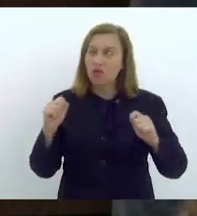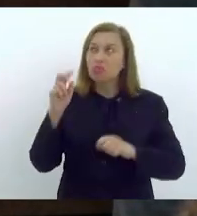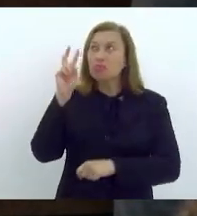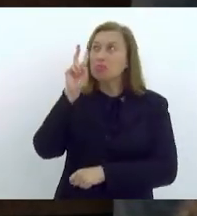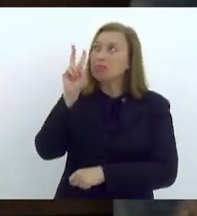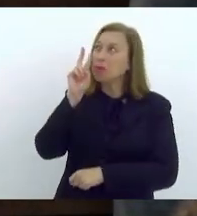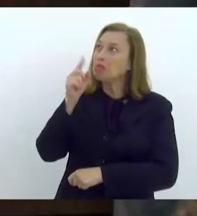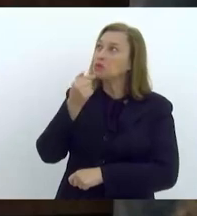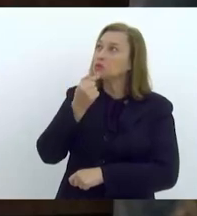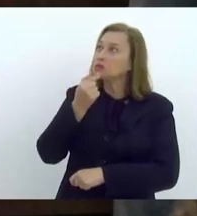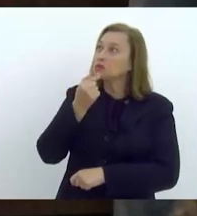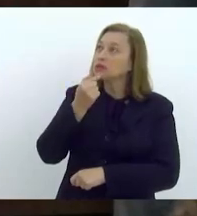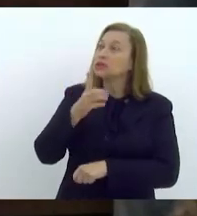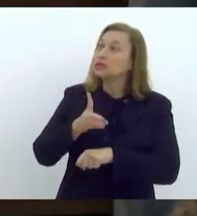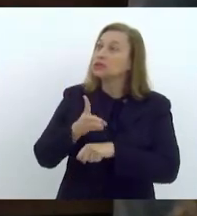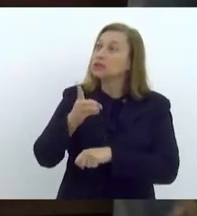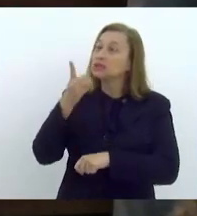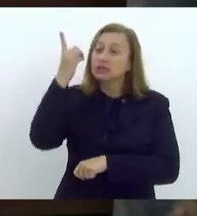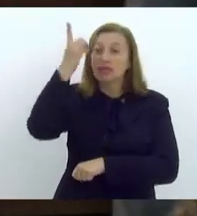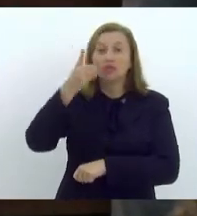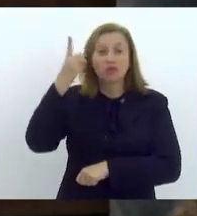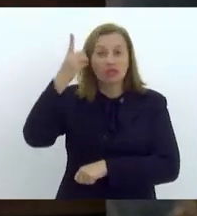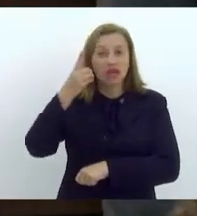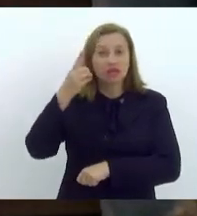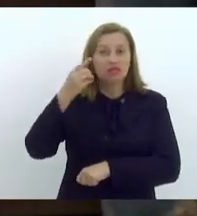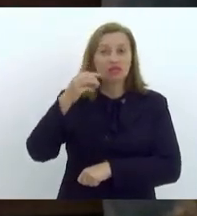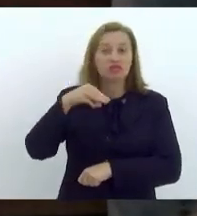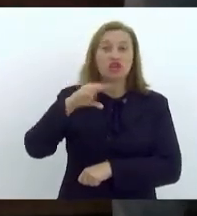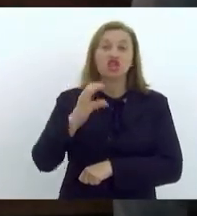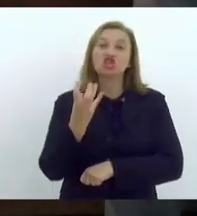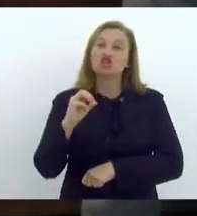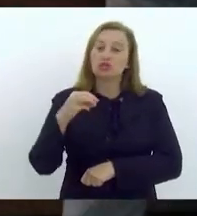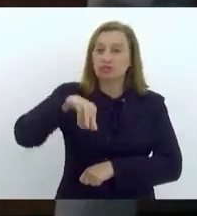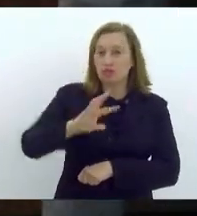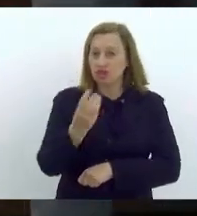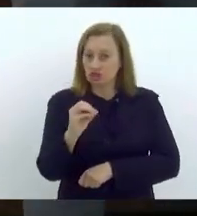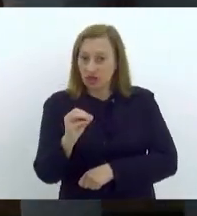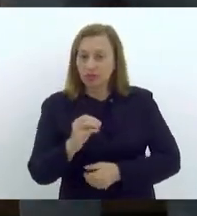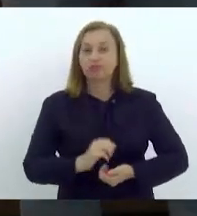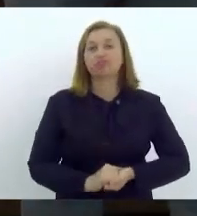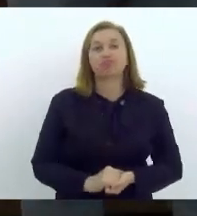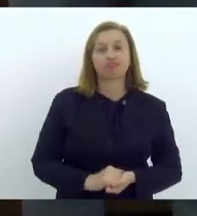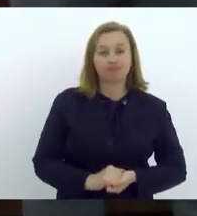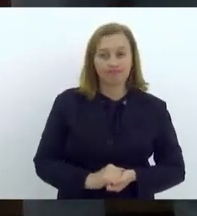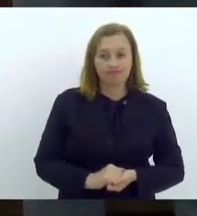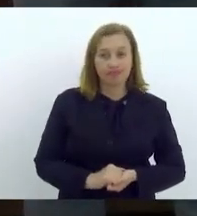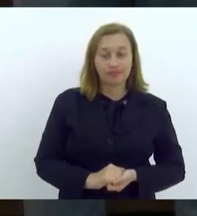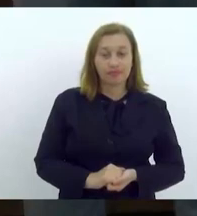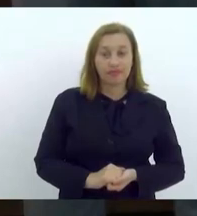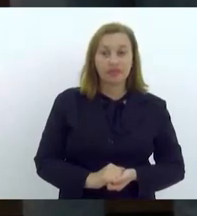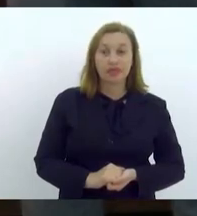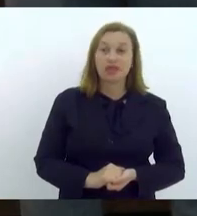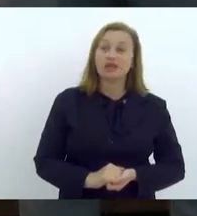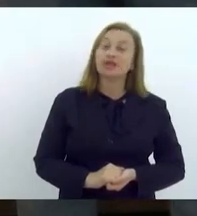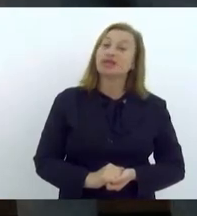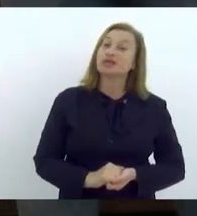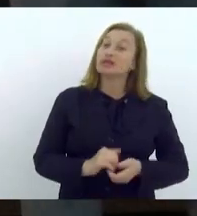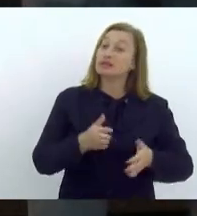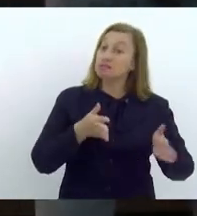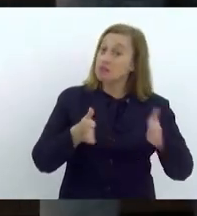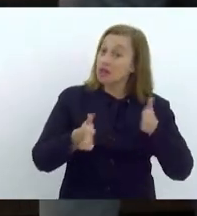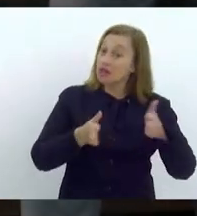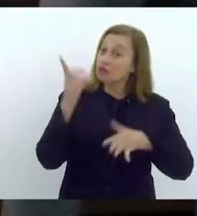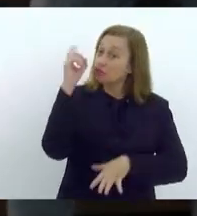memória, o deputado Chico Machado. E nessas polêmicas